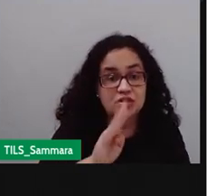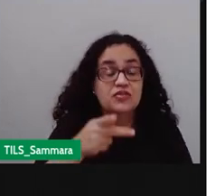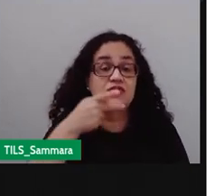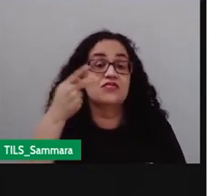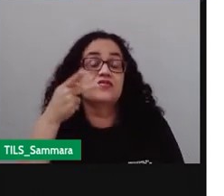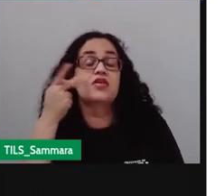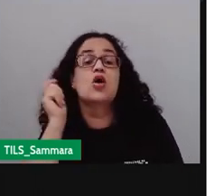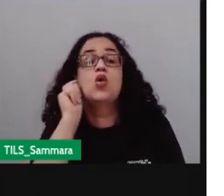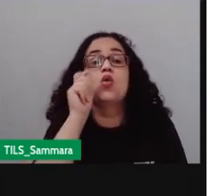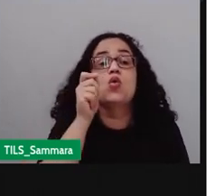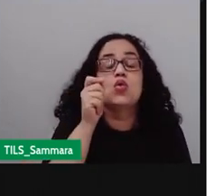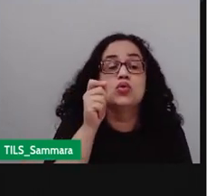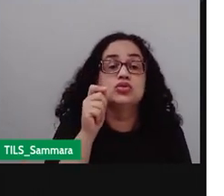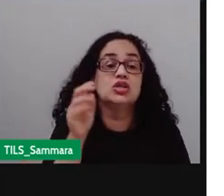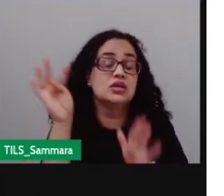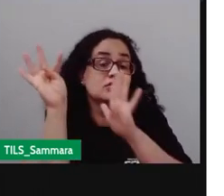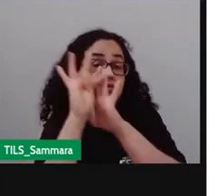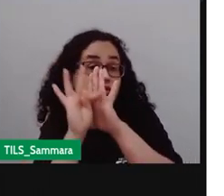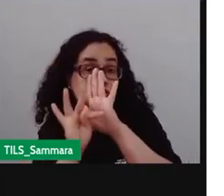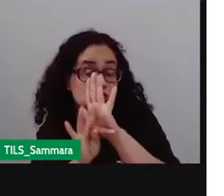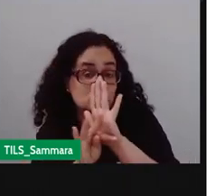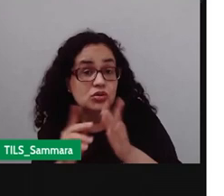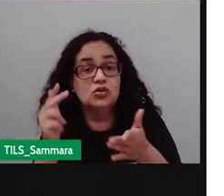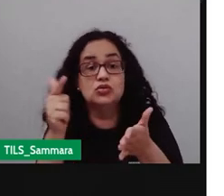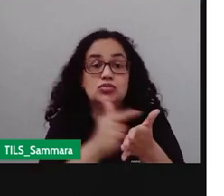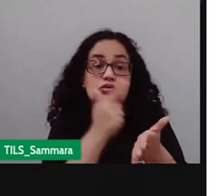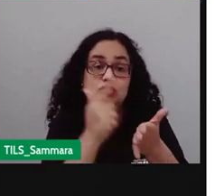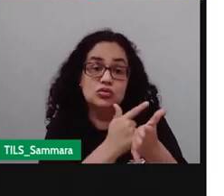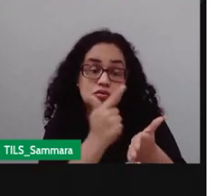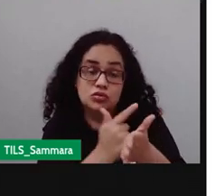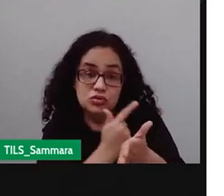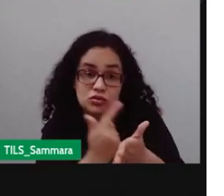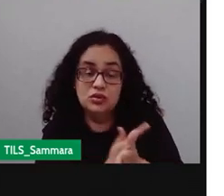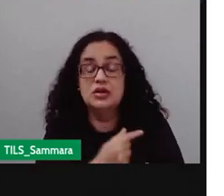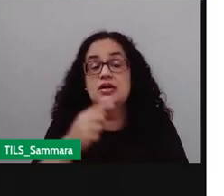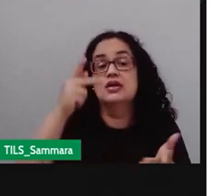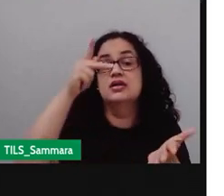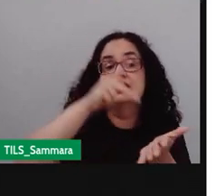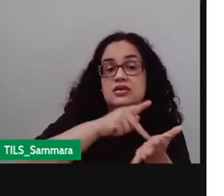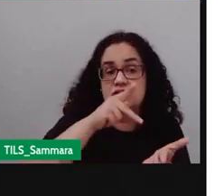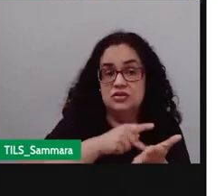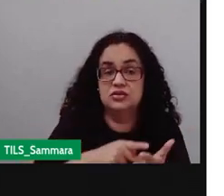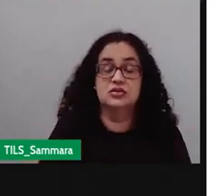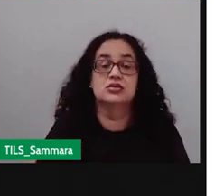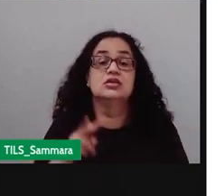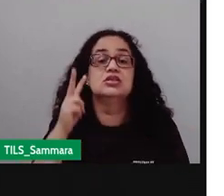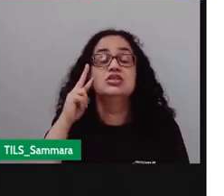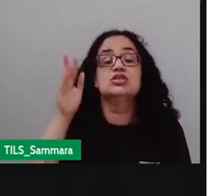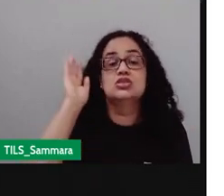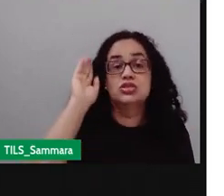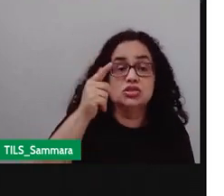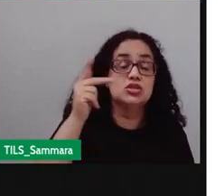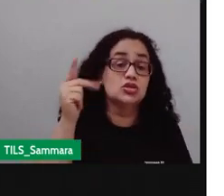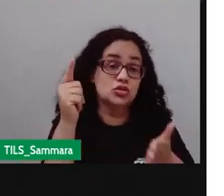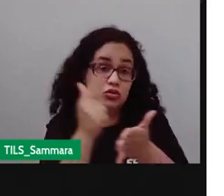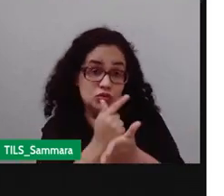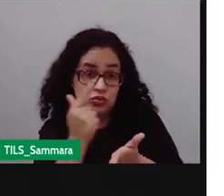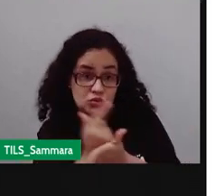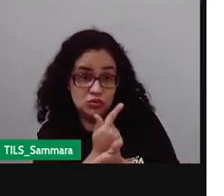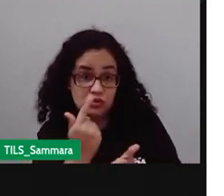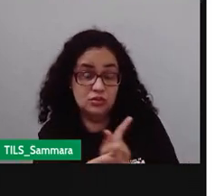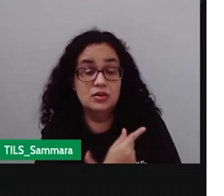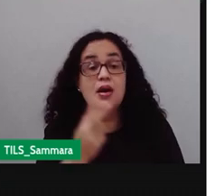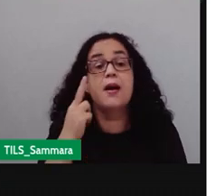falando sobre o que é o quê? Esse gênero textual, tá? Na verdade, a Pro já fez um apanhado aí sobre o que é esse gênero textual,